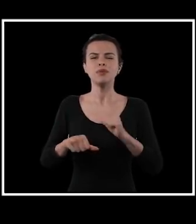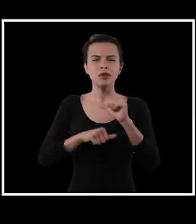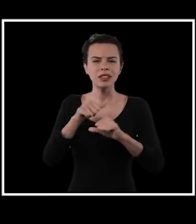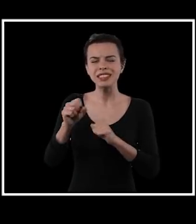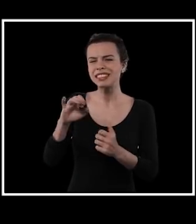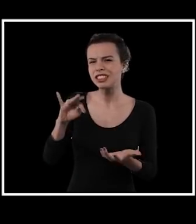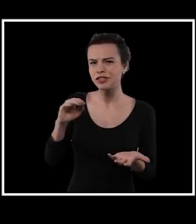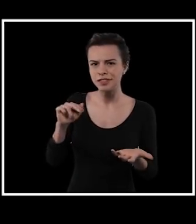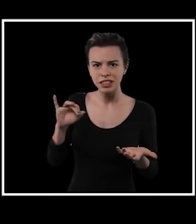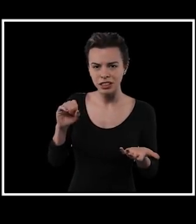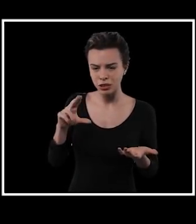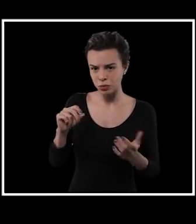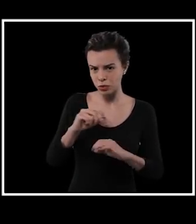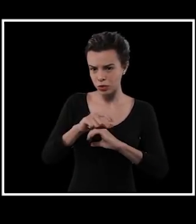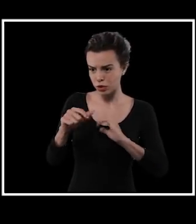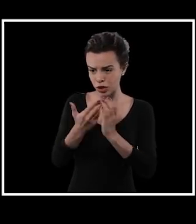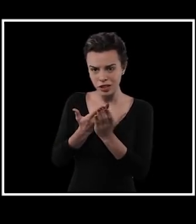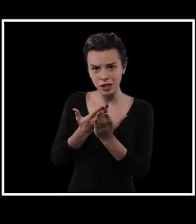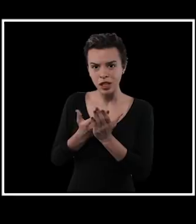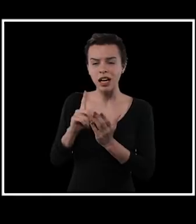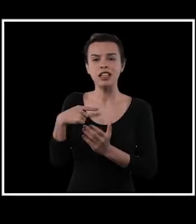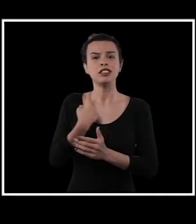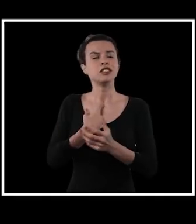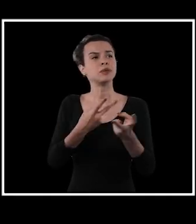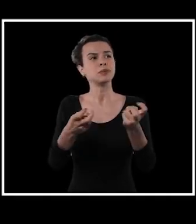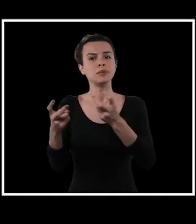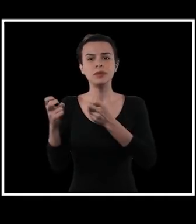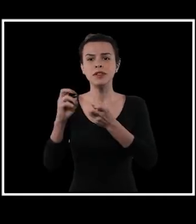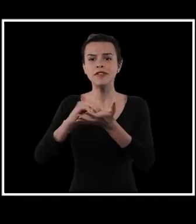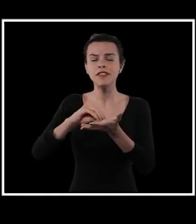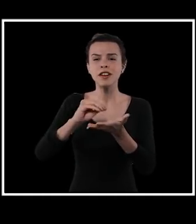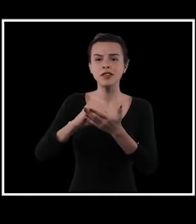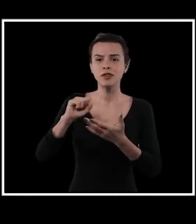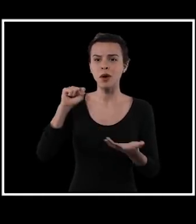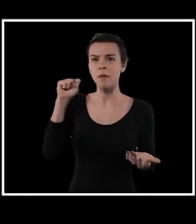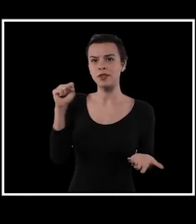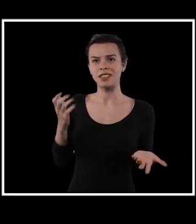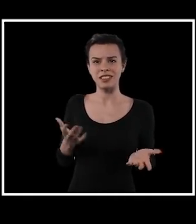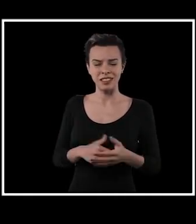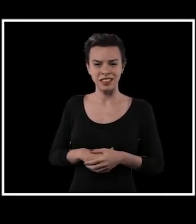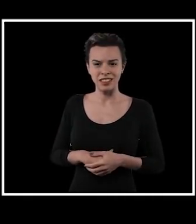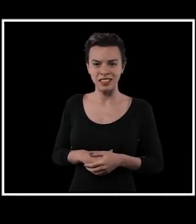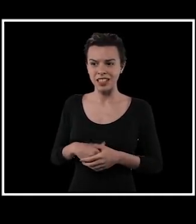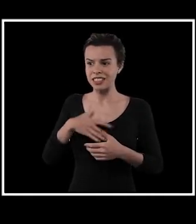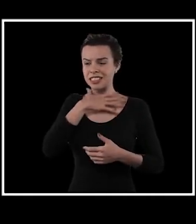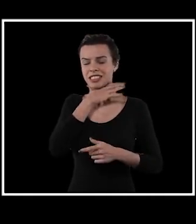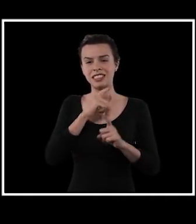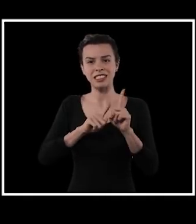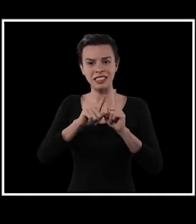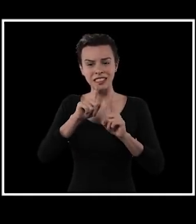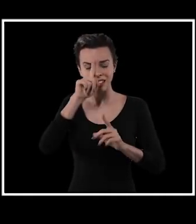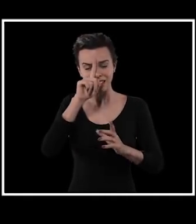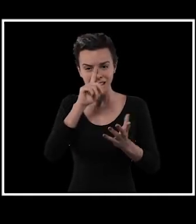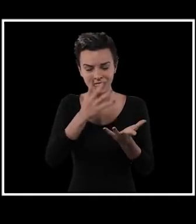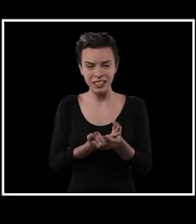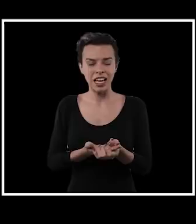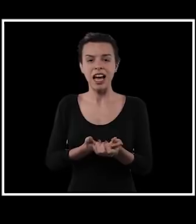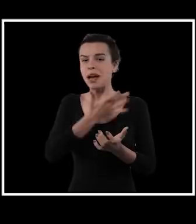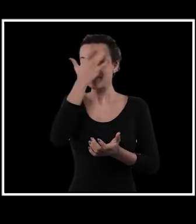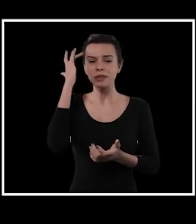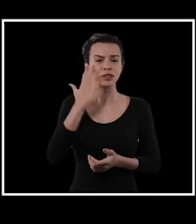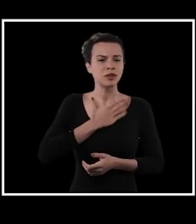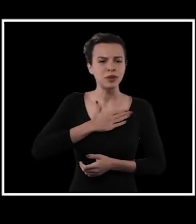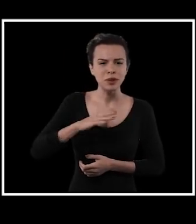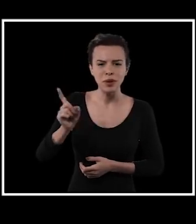anticientificismo. Vamos pensar uma coisa, gente, a gente está vivendo uma ressaca do iluminismo, também é um período de